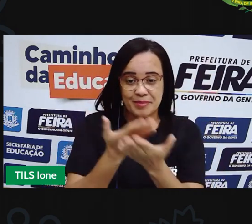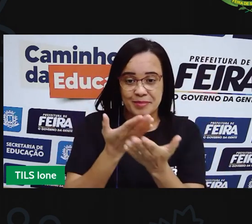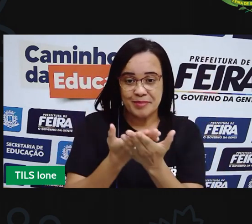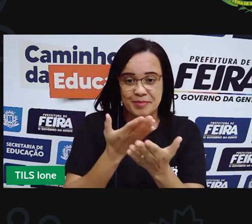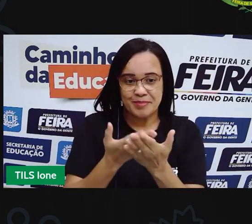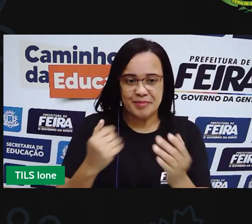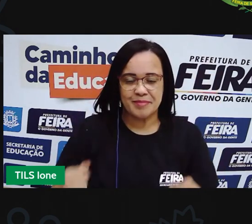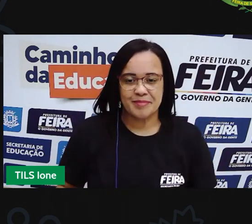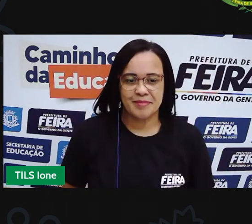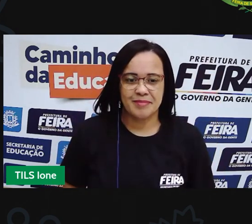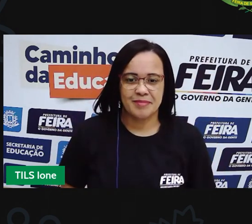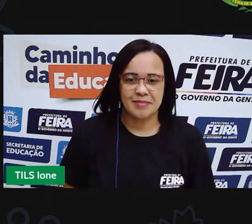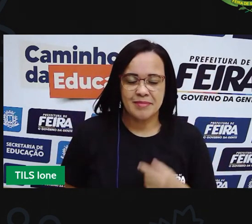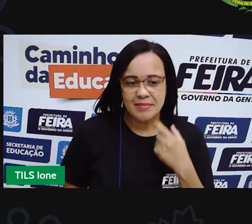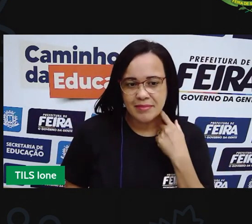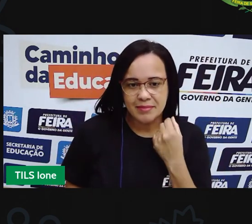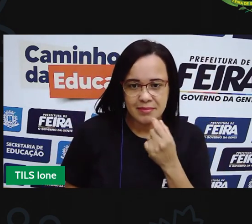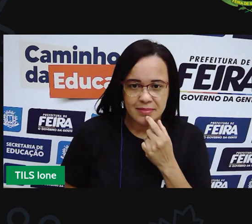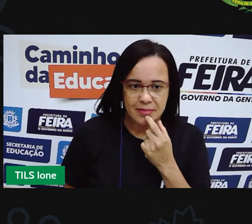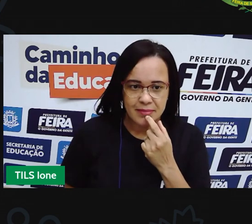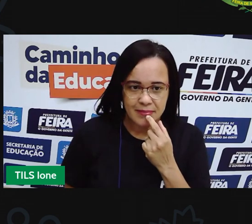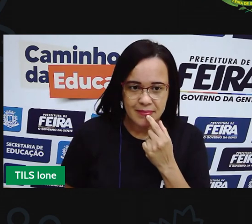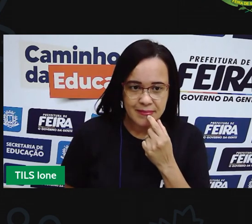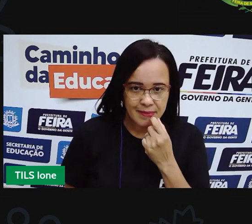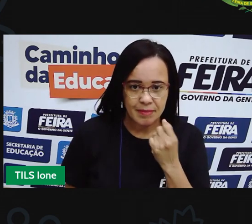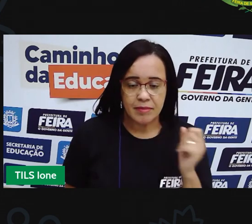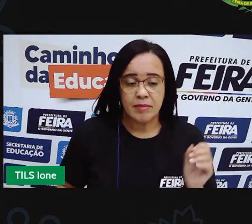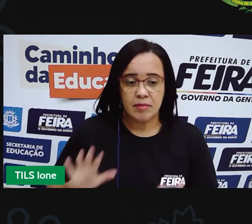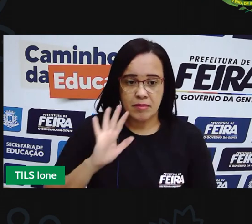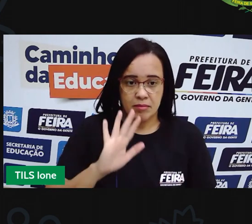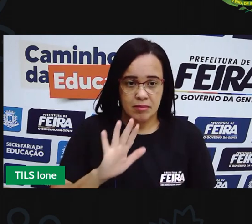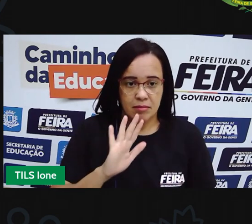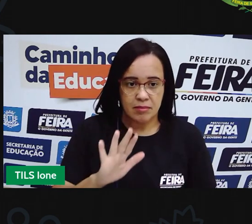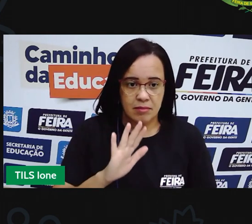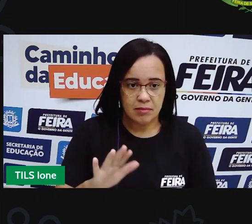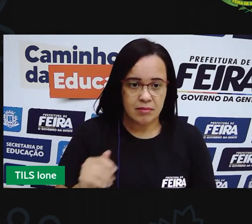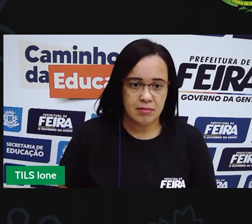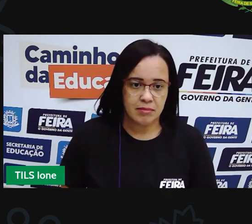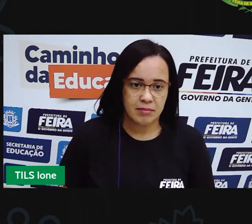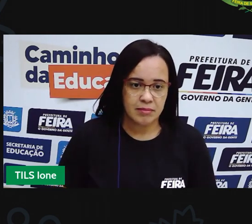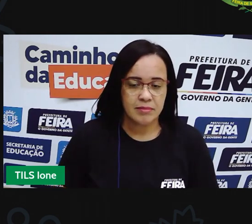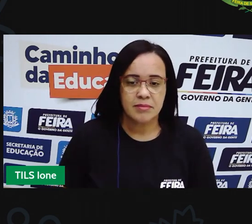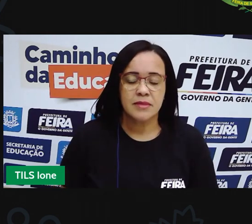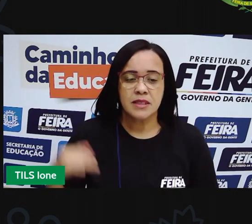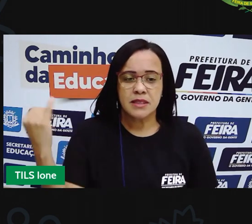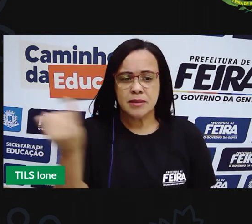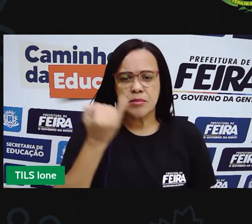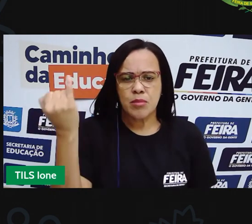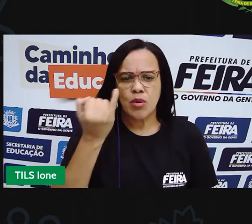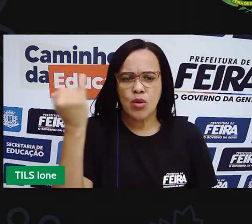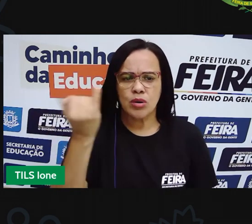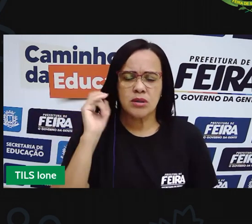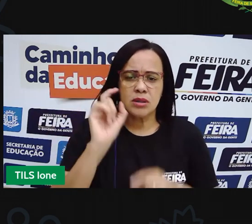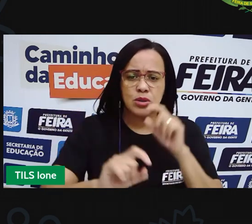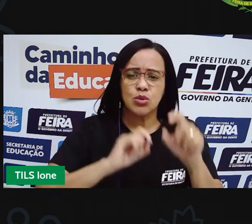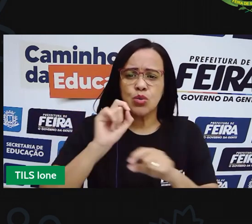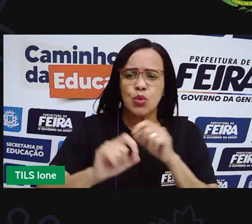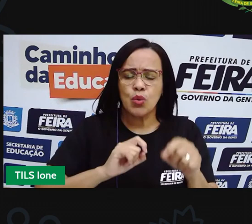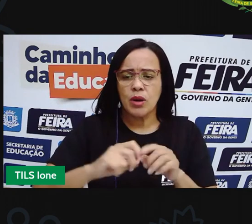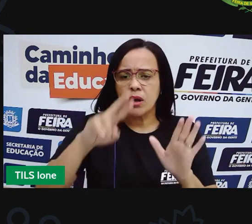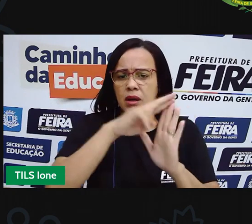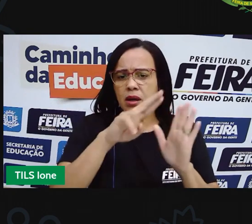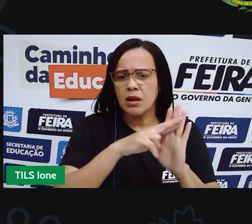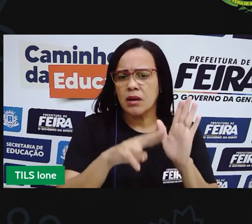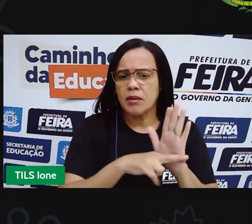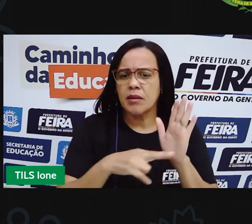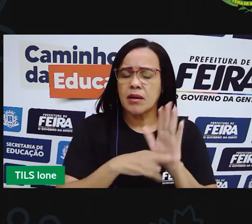Nós vimos o desejo é isso como nesse caso. Isso que a viagem é muito importante para nos orientar como se